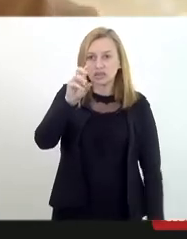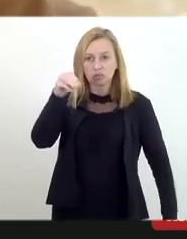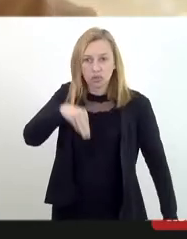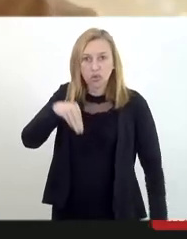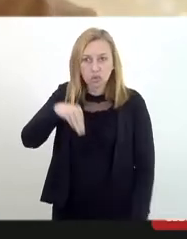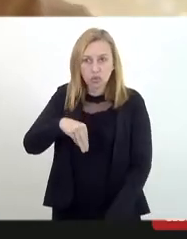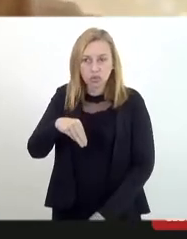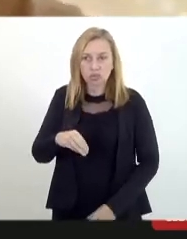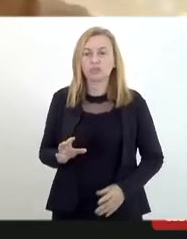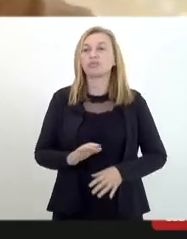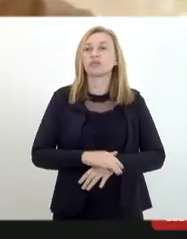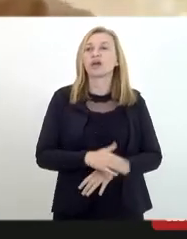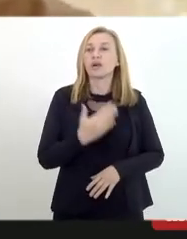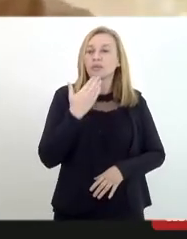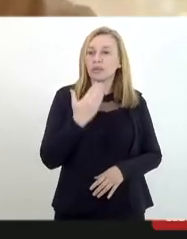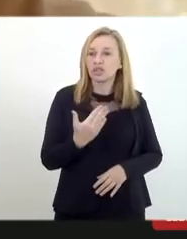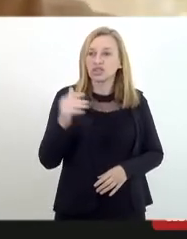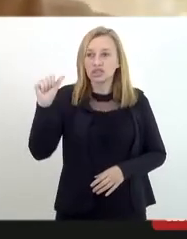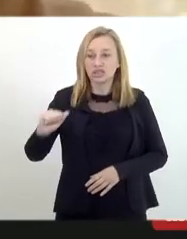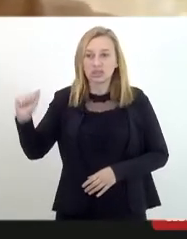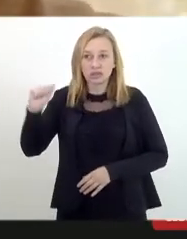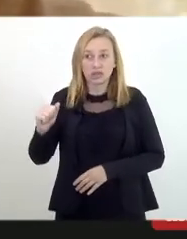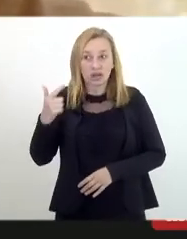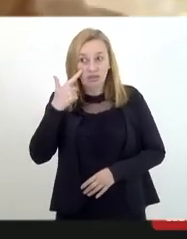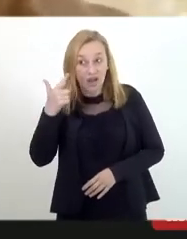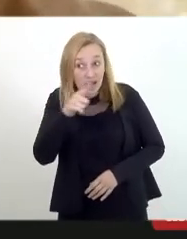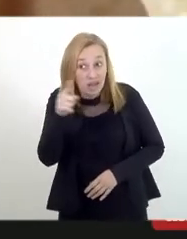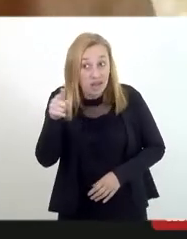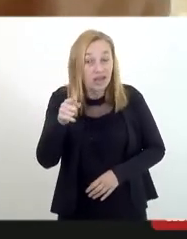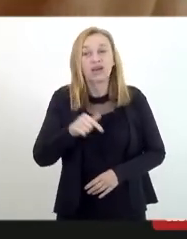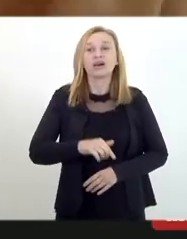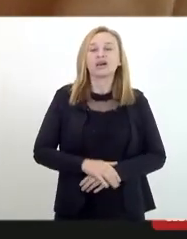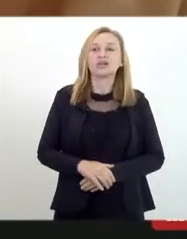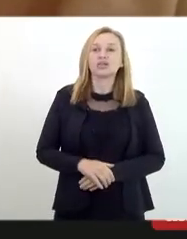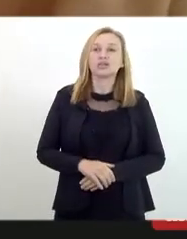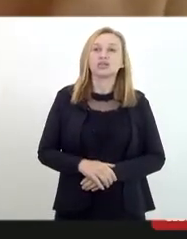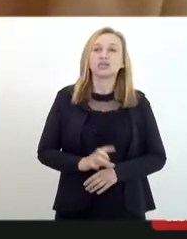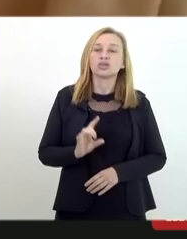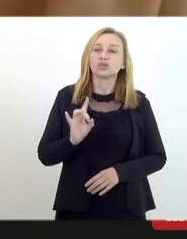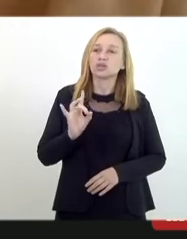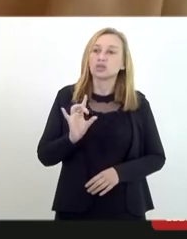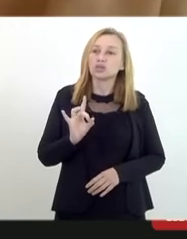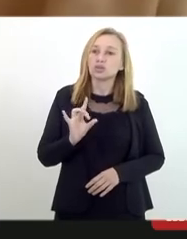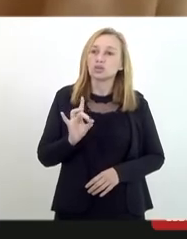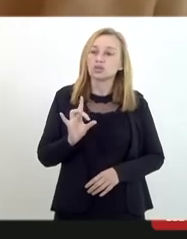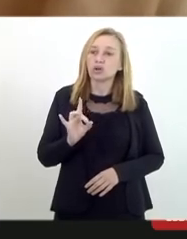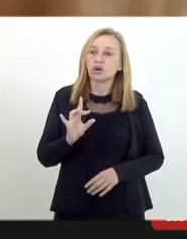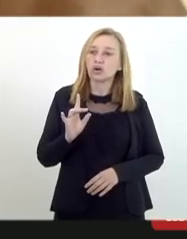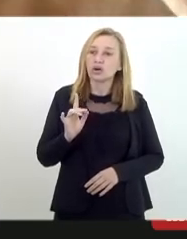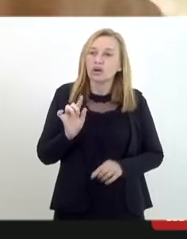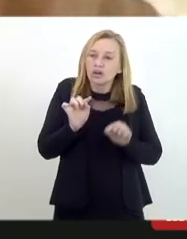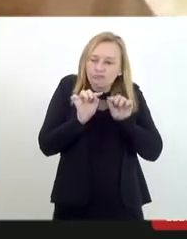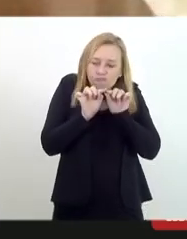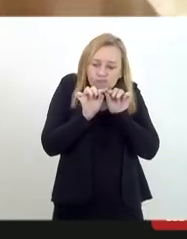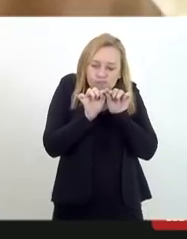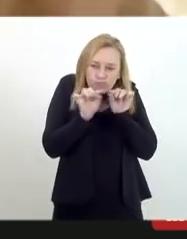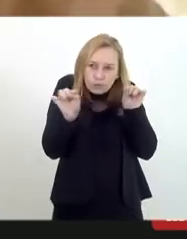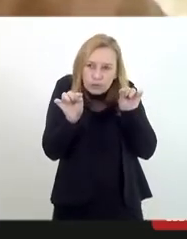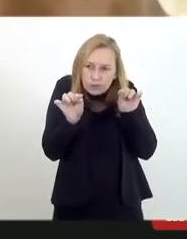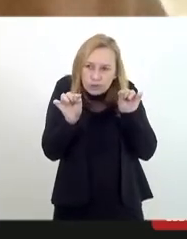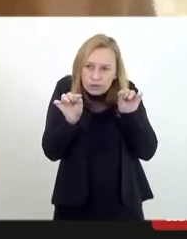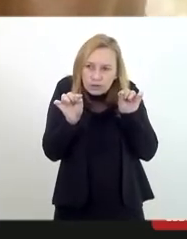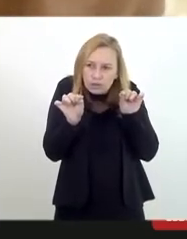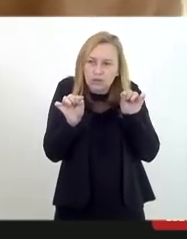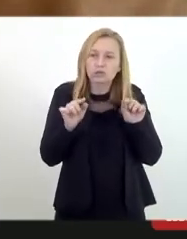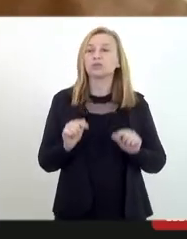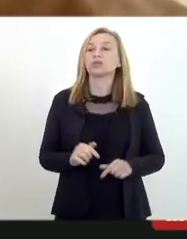Eu queria dar, eu pedi, a sua assessoria tá por aí, se ela puder passar, eu só tô passando um pedacinho, pequenininho, porque 15 minutos não dá pra